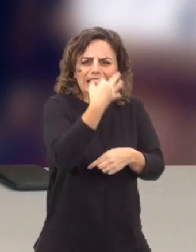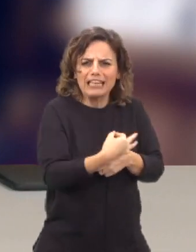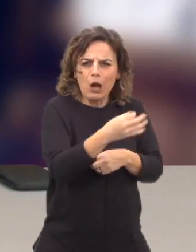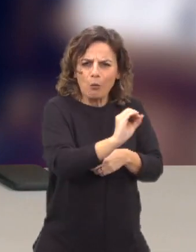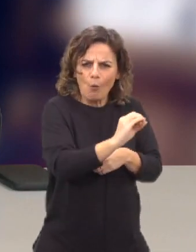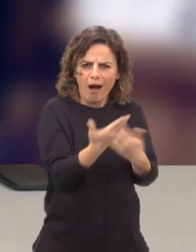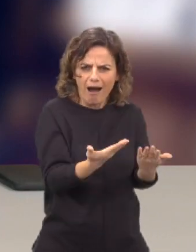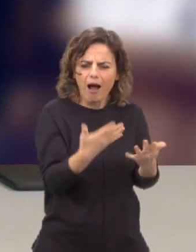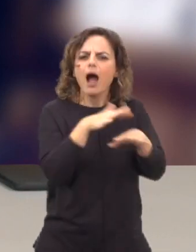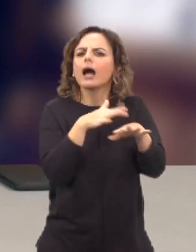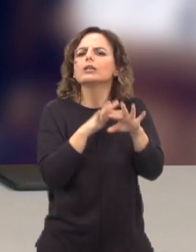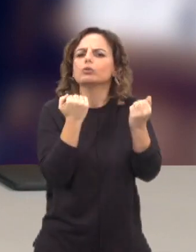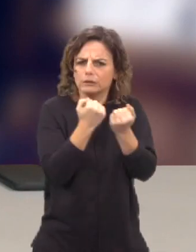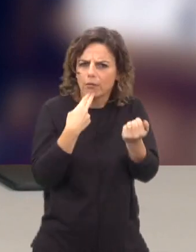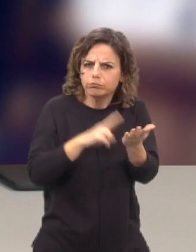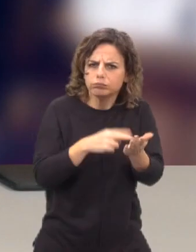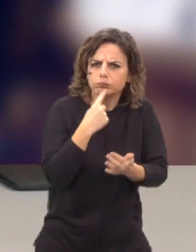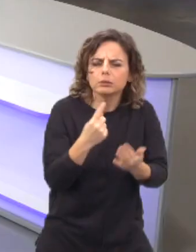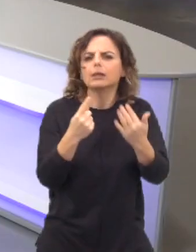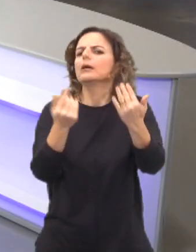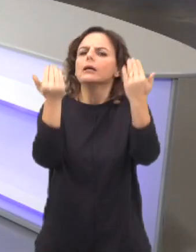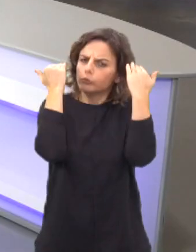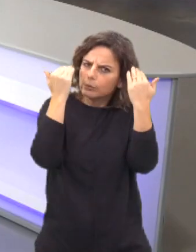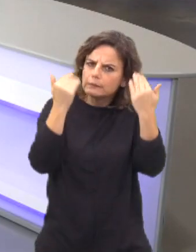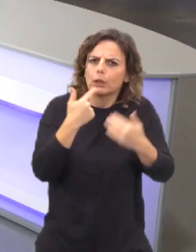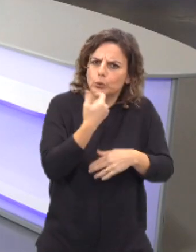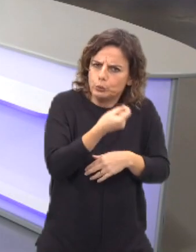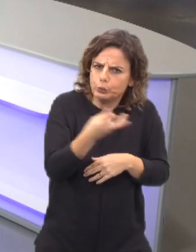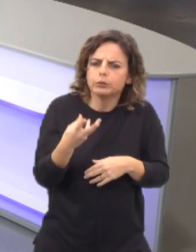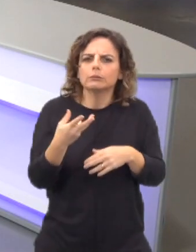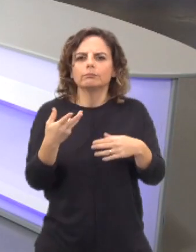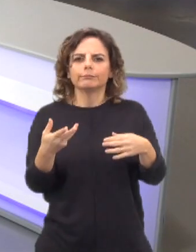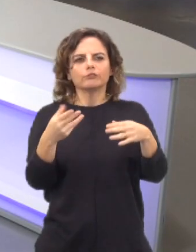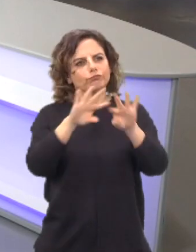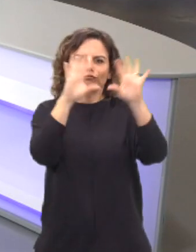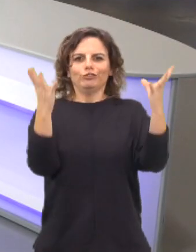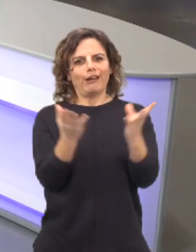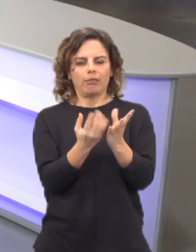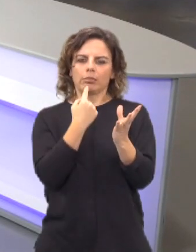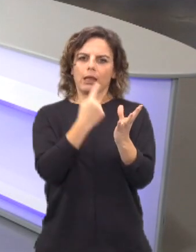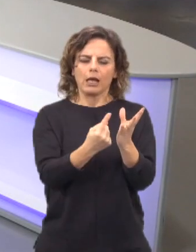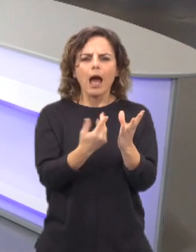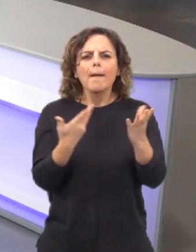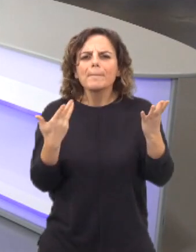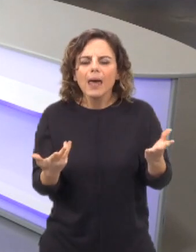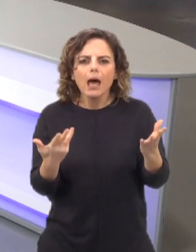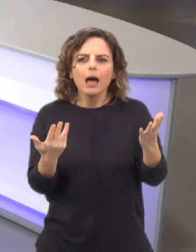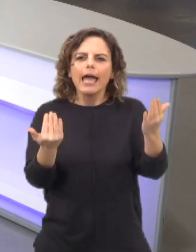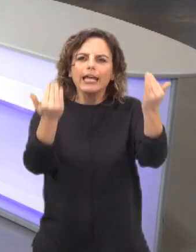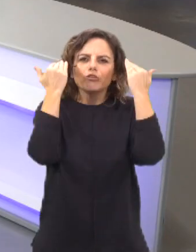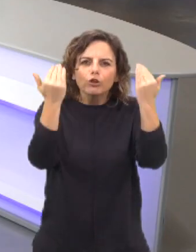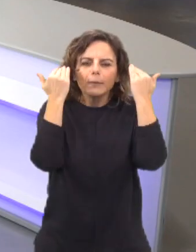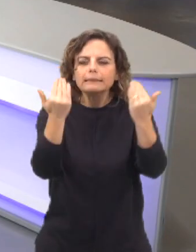passam pelas redes sociais muita informação, no sentido mais lato do termo, mas não passam necessariamente